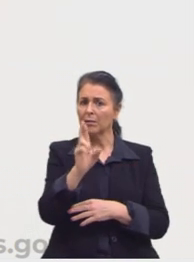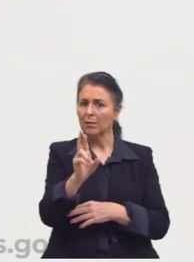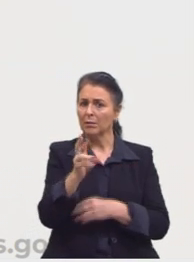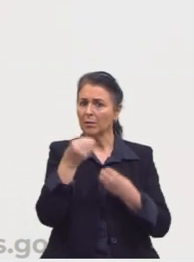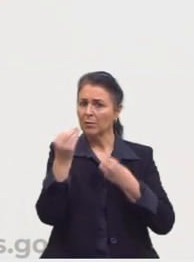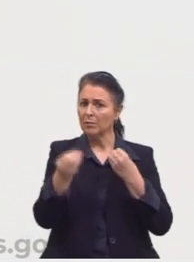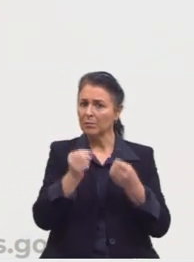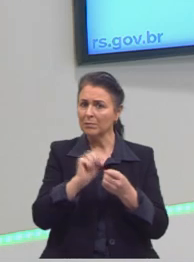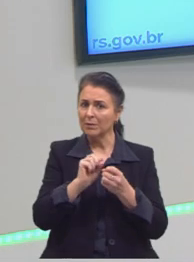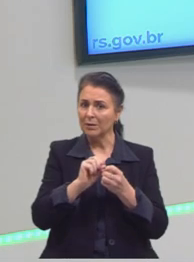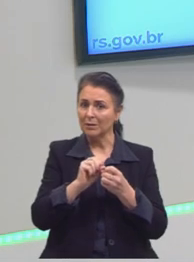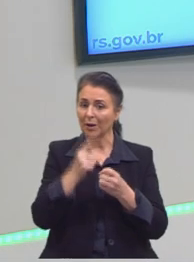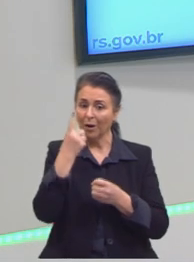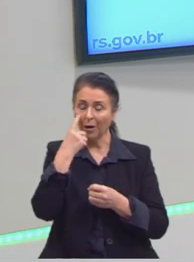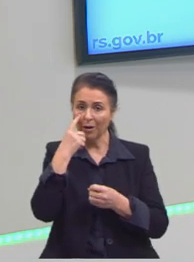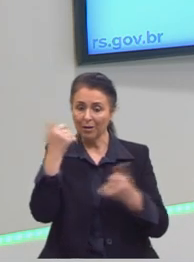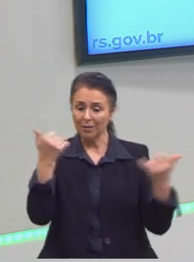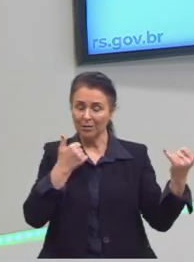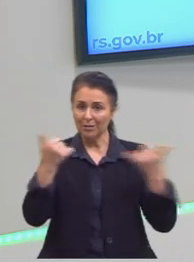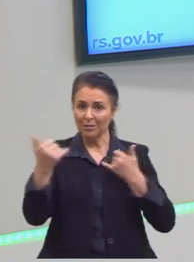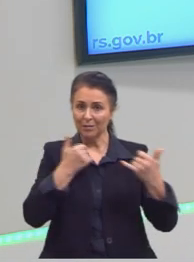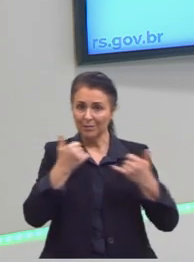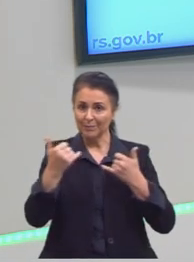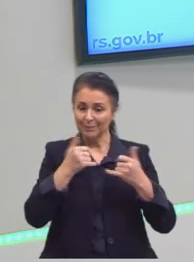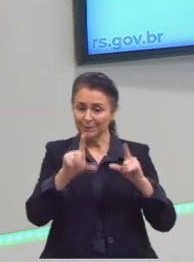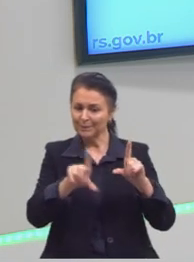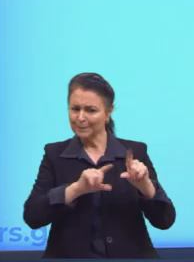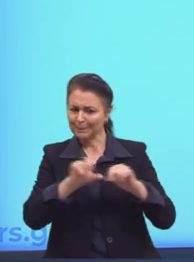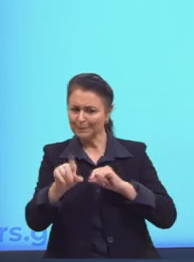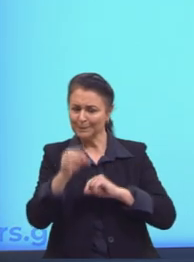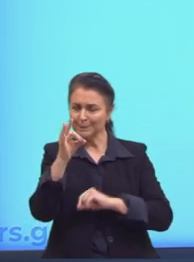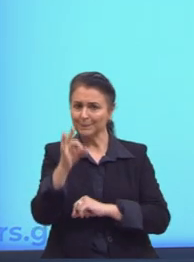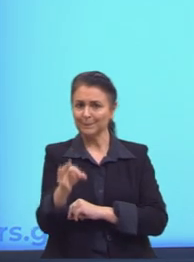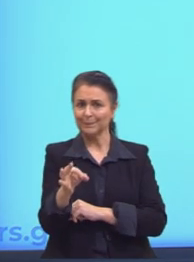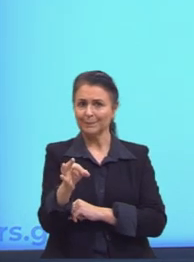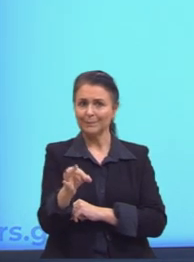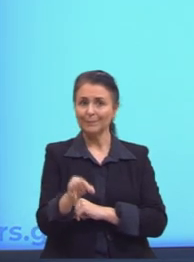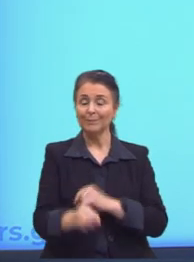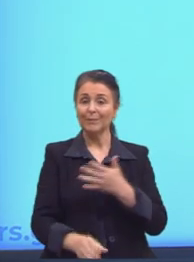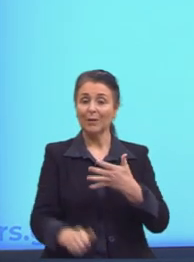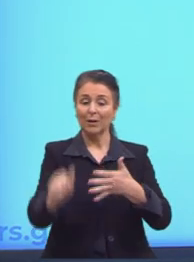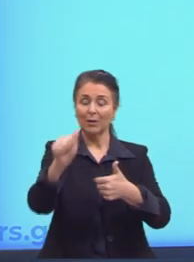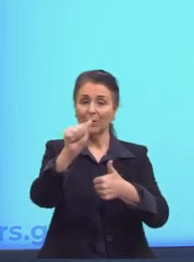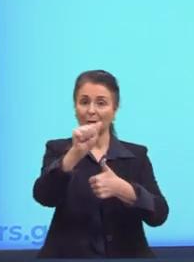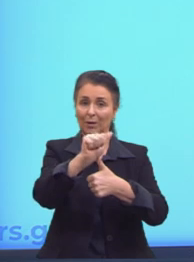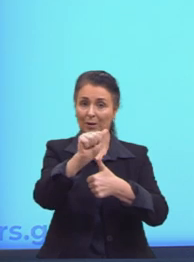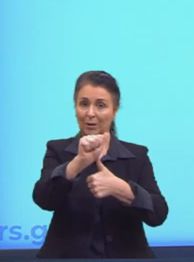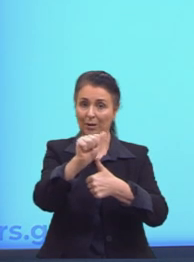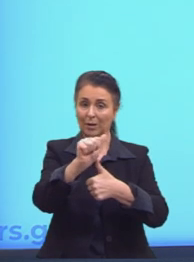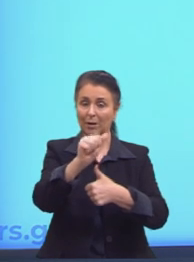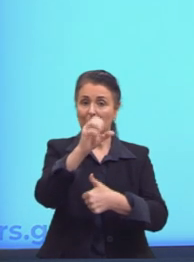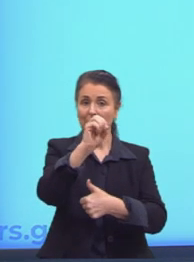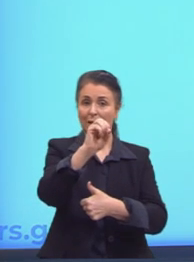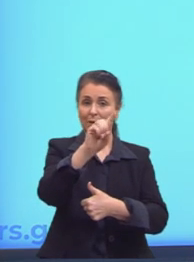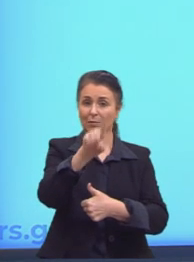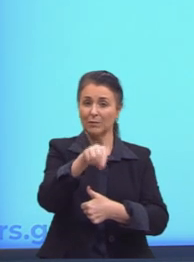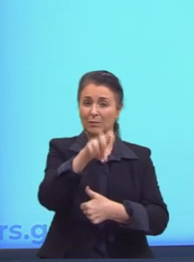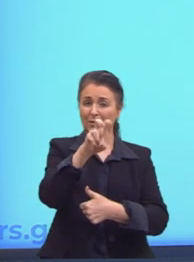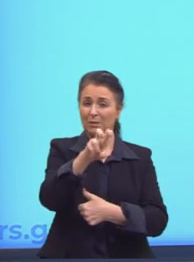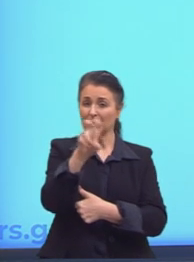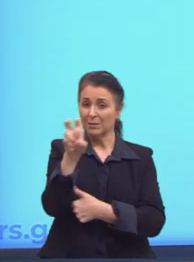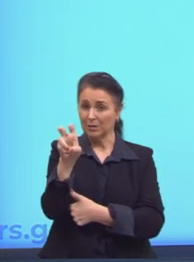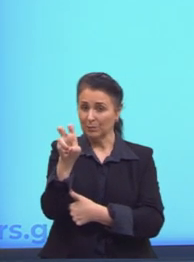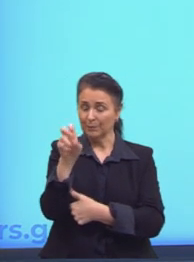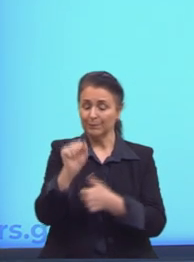Olhem ali as informações que nós temos nas alternativas, tá? Alternativa A, de 0,55